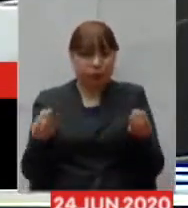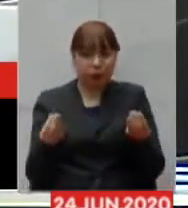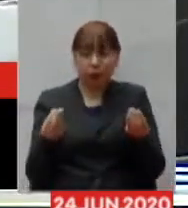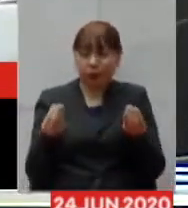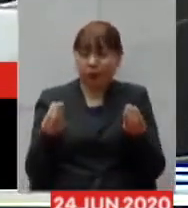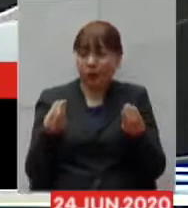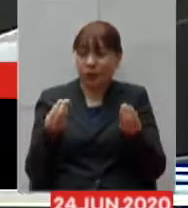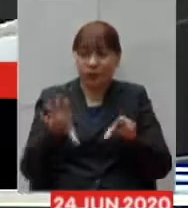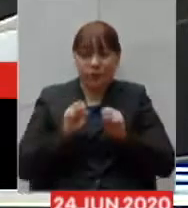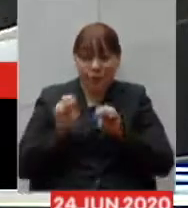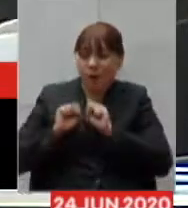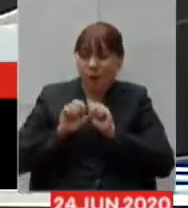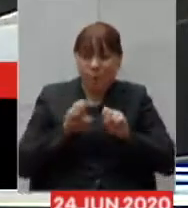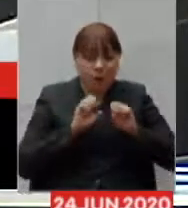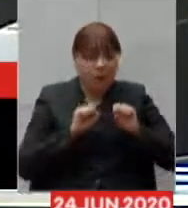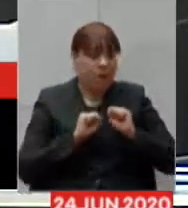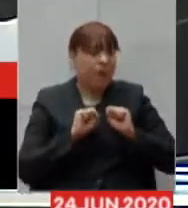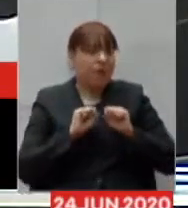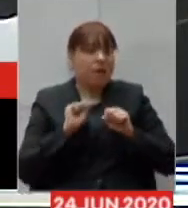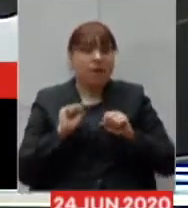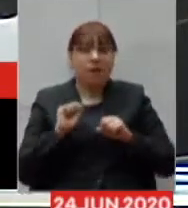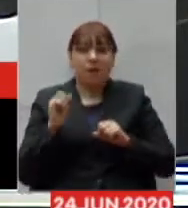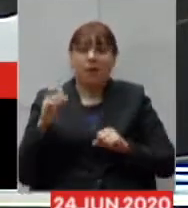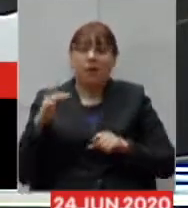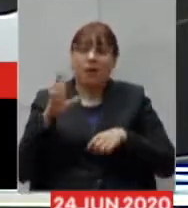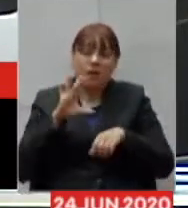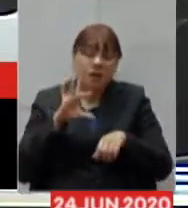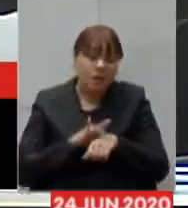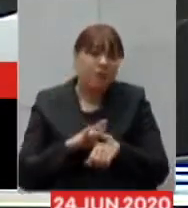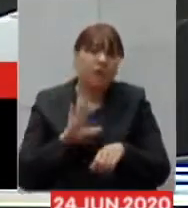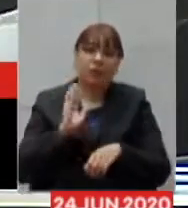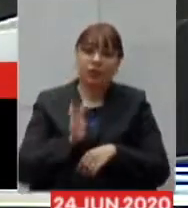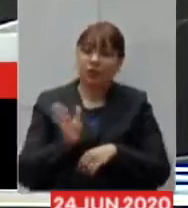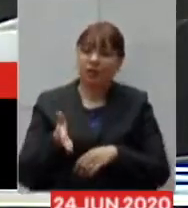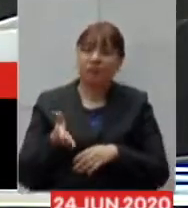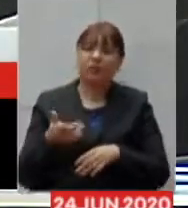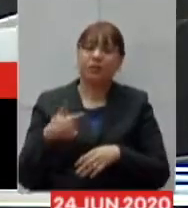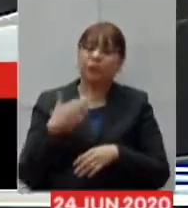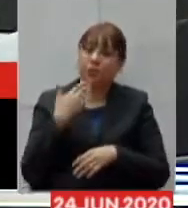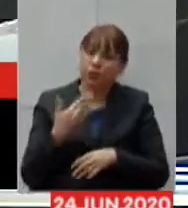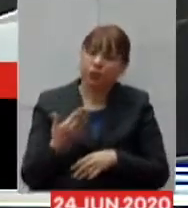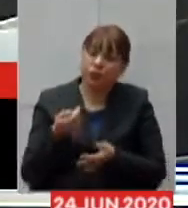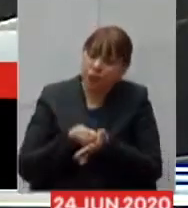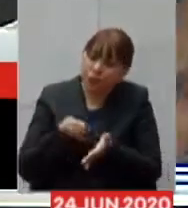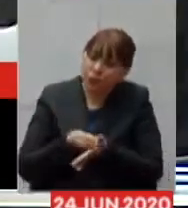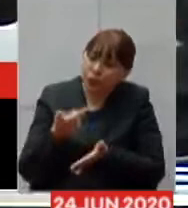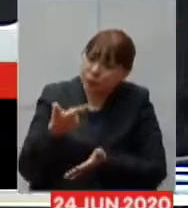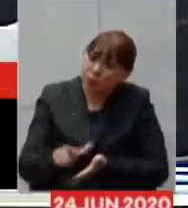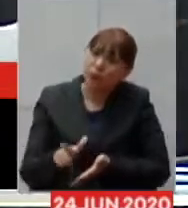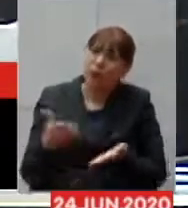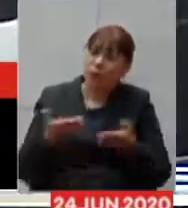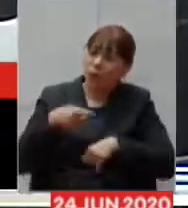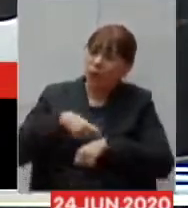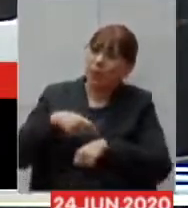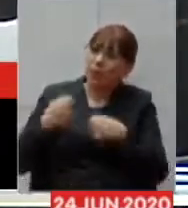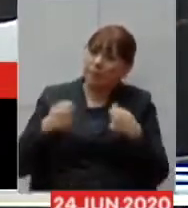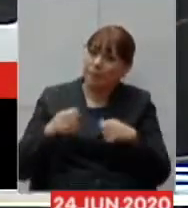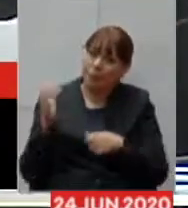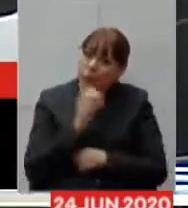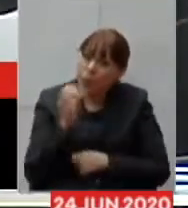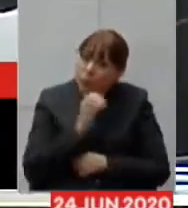sentido de uma forma capilar permita-me pedir desculpa pela insistência mas o momento exige medidas